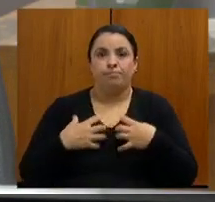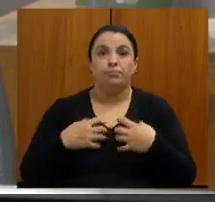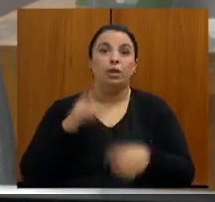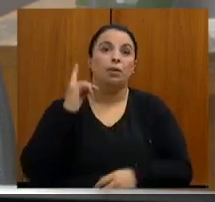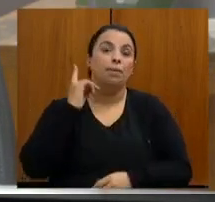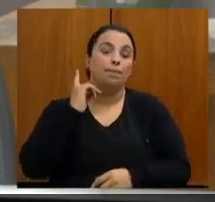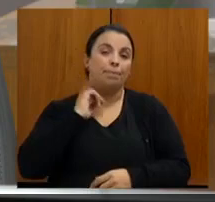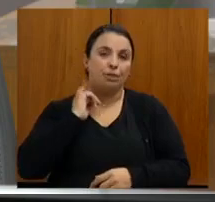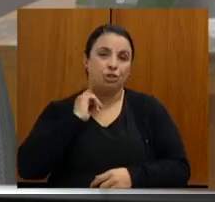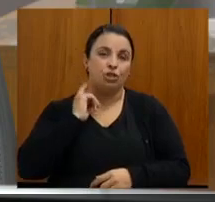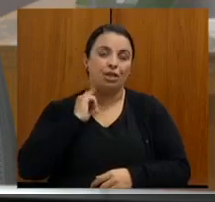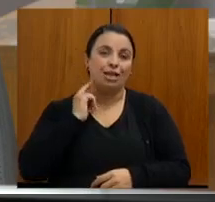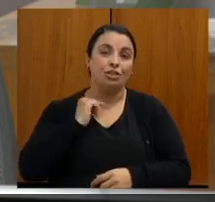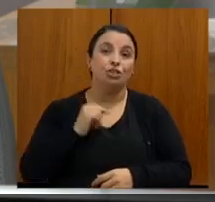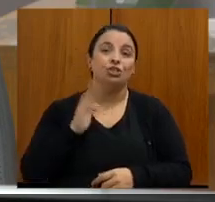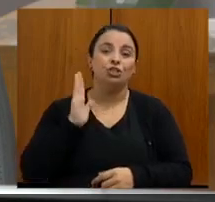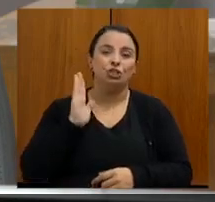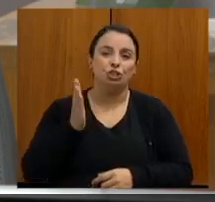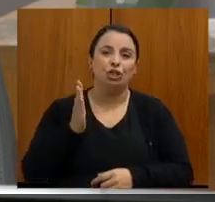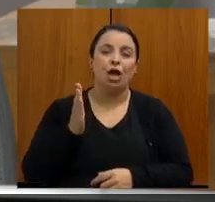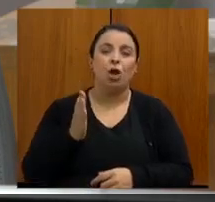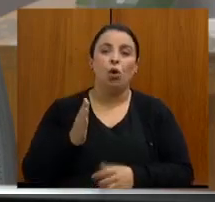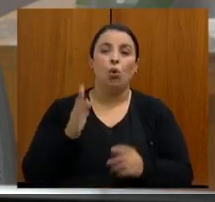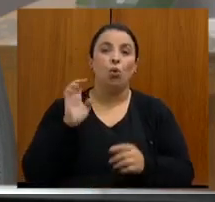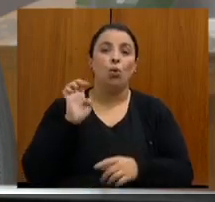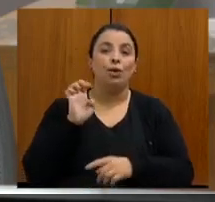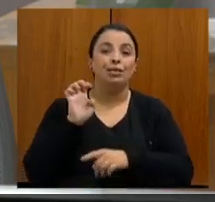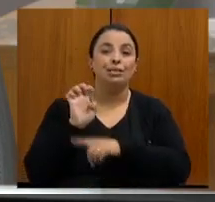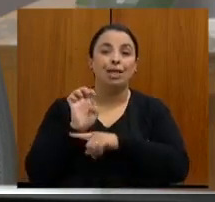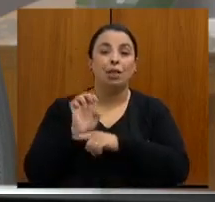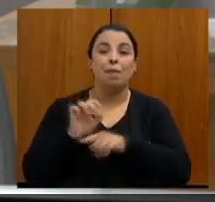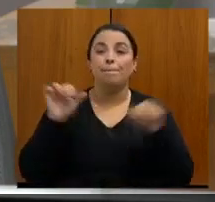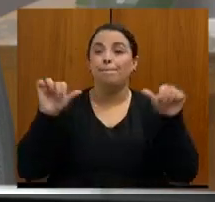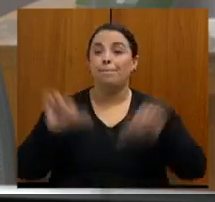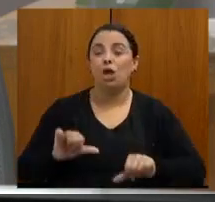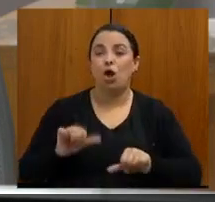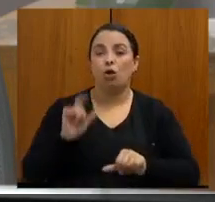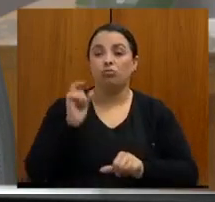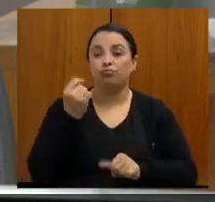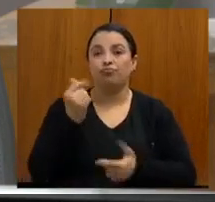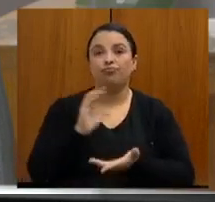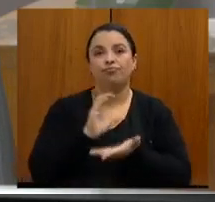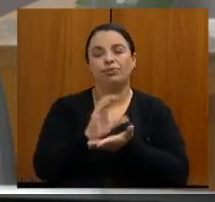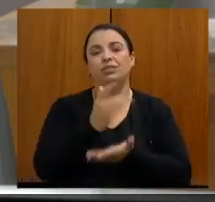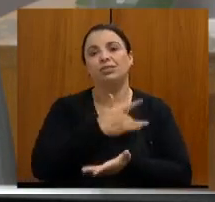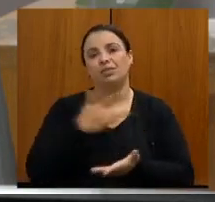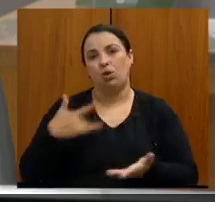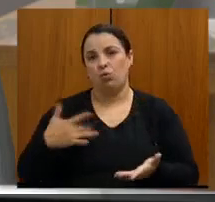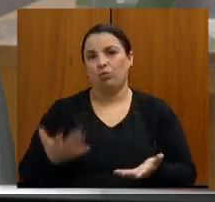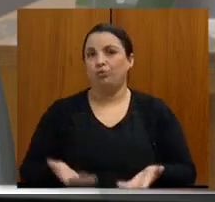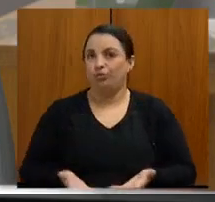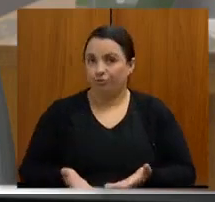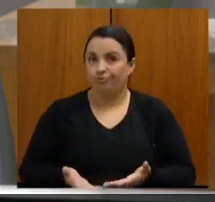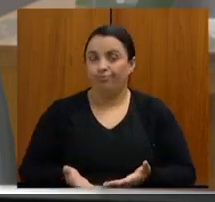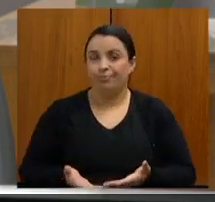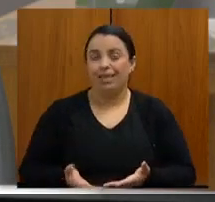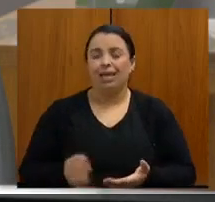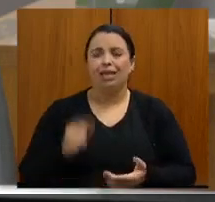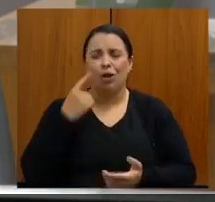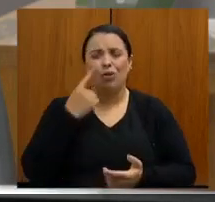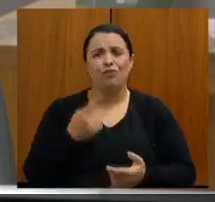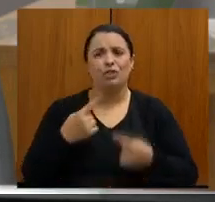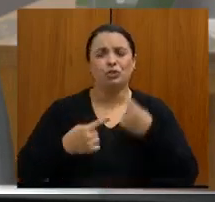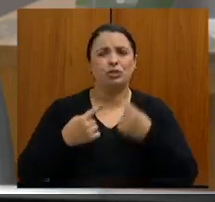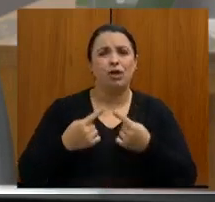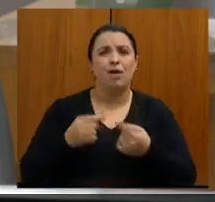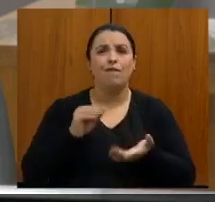menos investir em saúde pública no Brasil e a gente sempre vê a discussão o que falta, se é recurso,